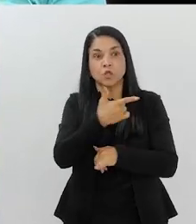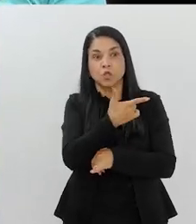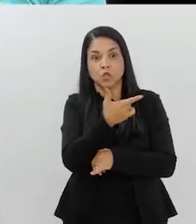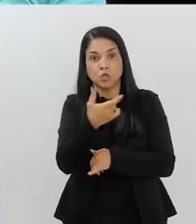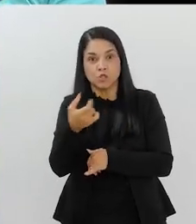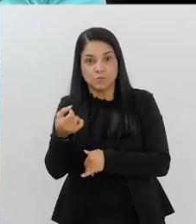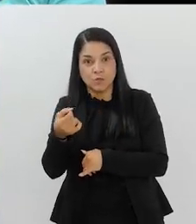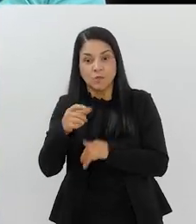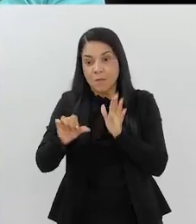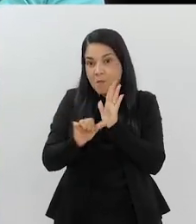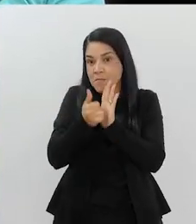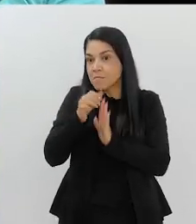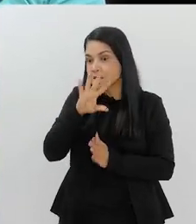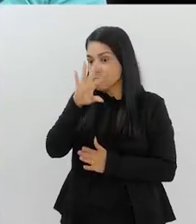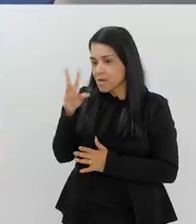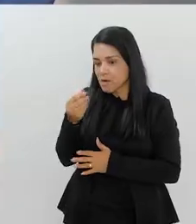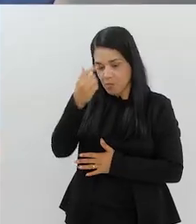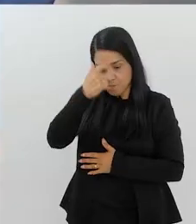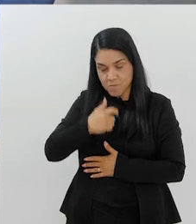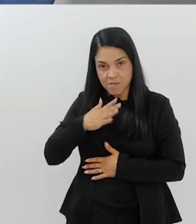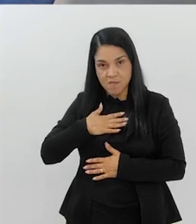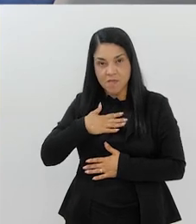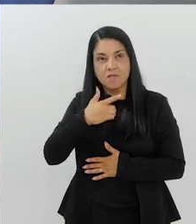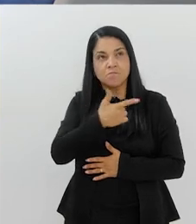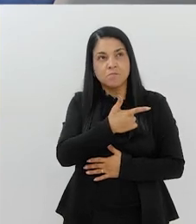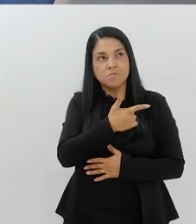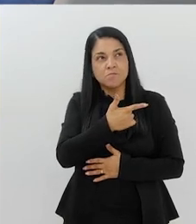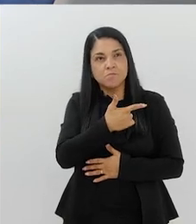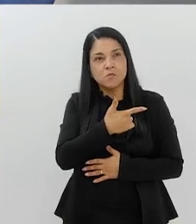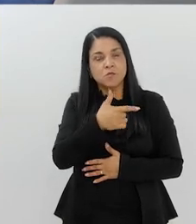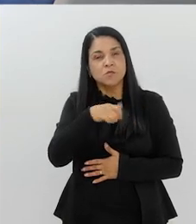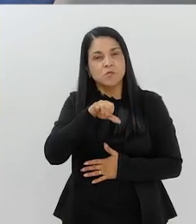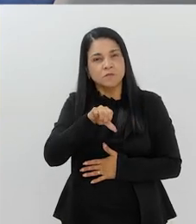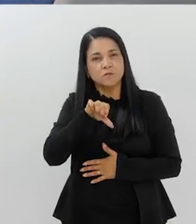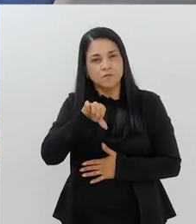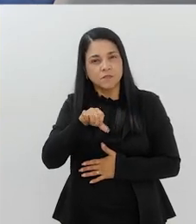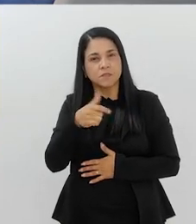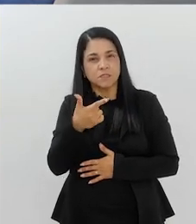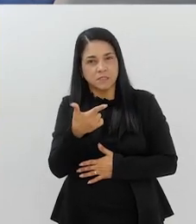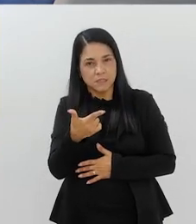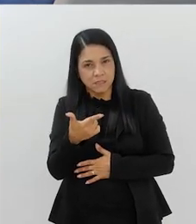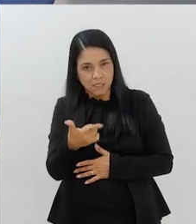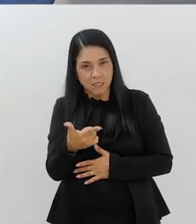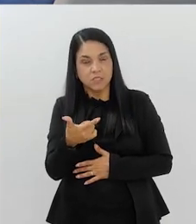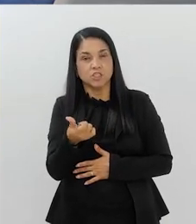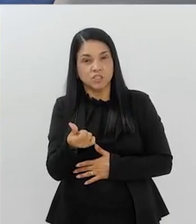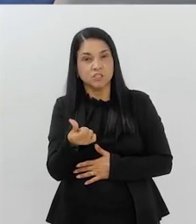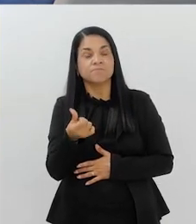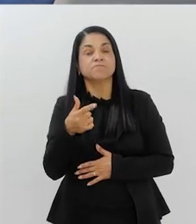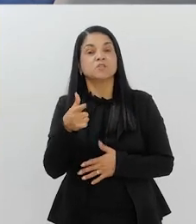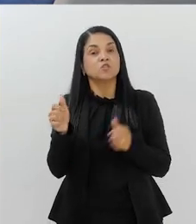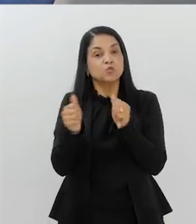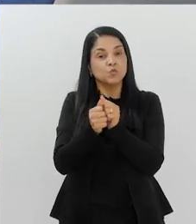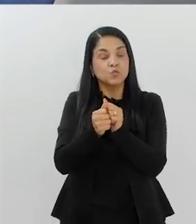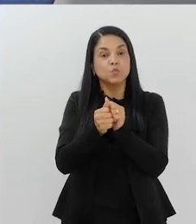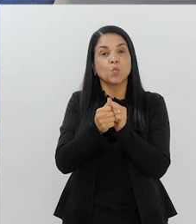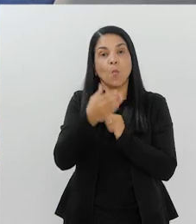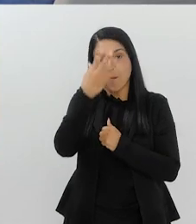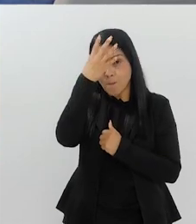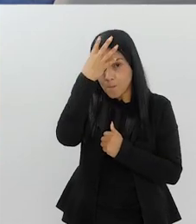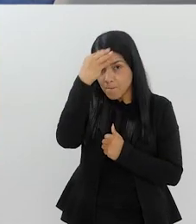2000, na minha primeira Paralimpíada, mas eu acho que isso em 96 também aconteceu lá com o nosso saudoso Pelé,